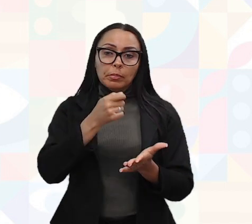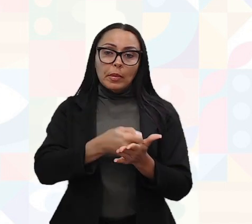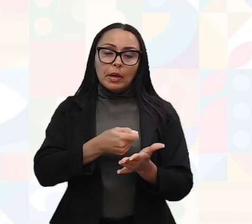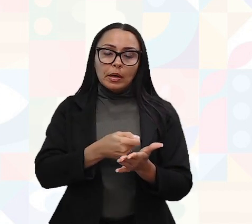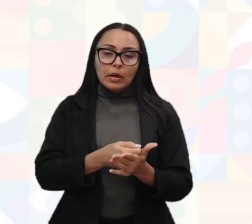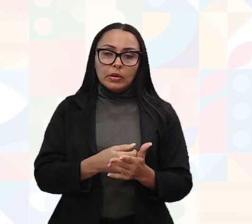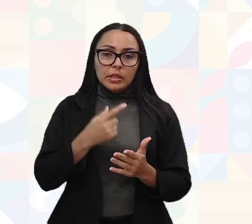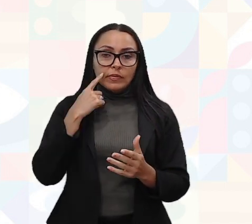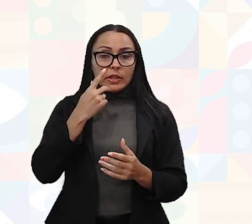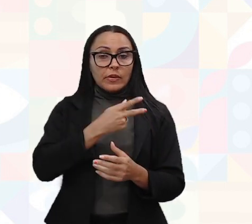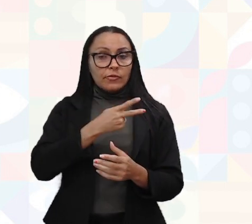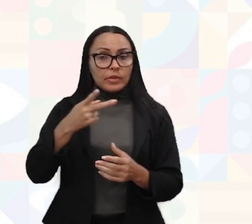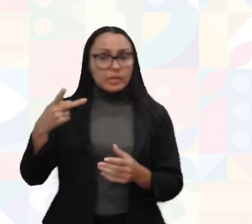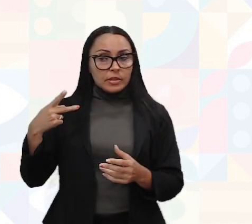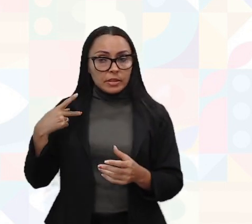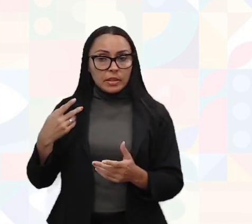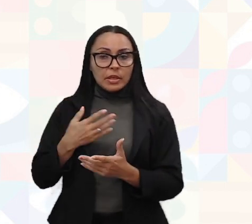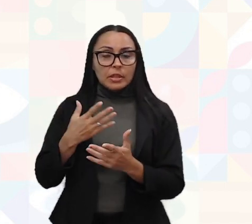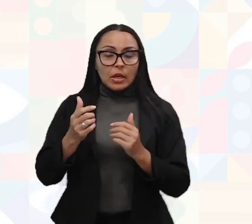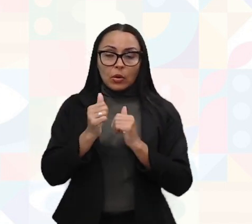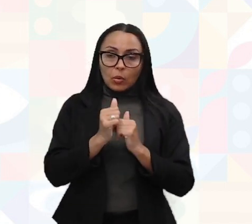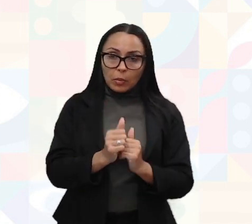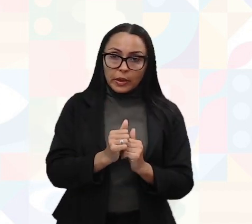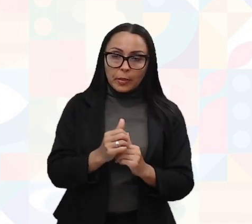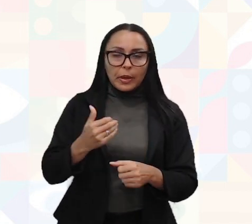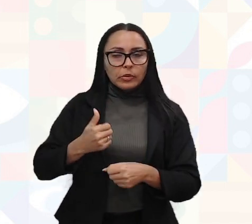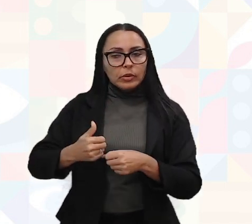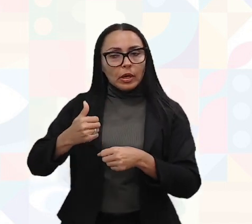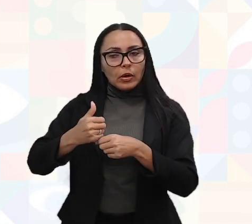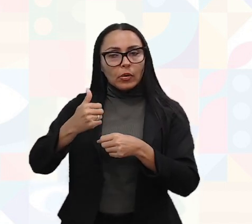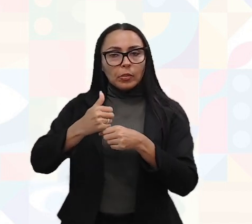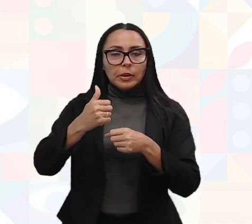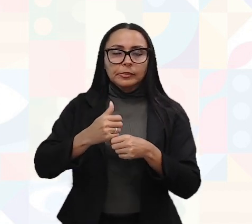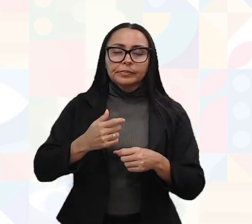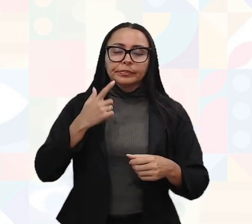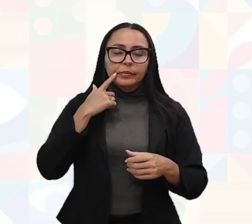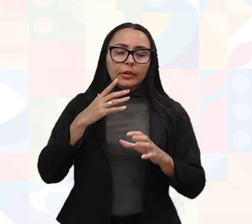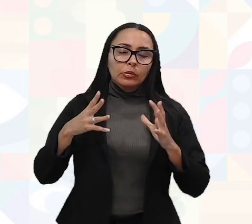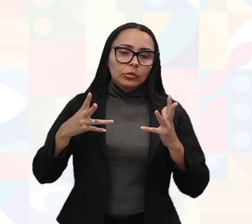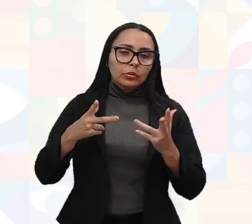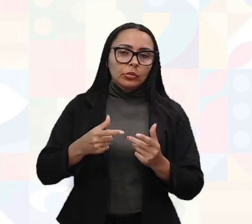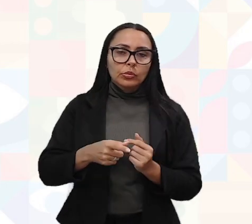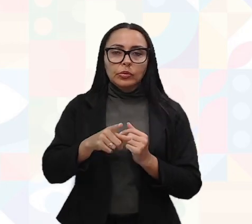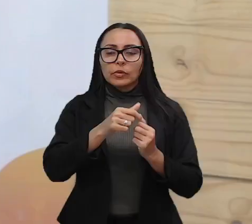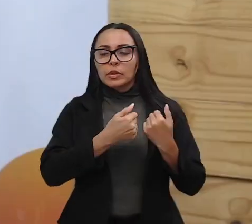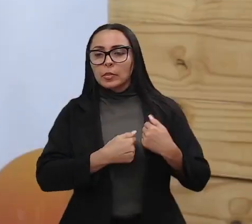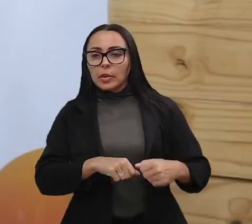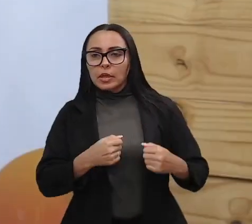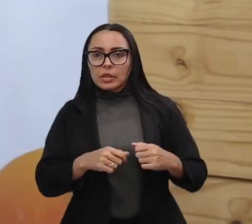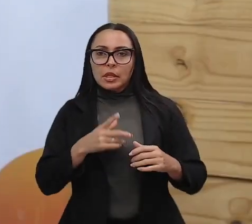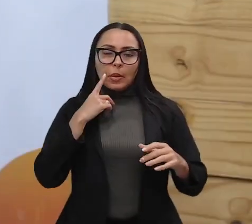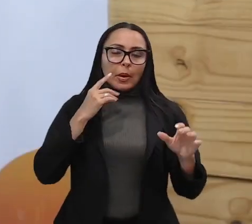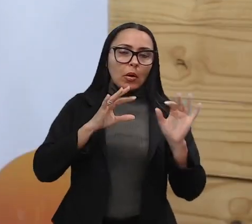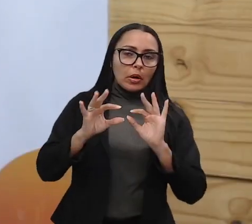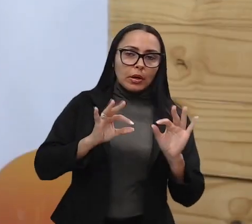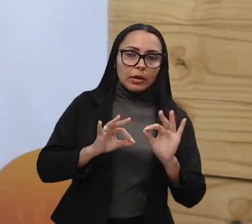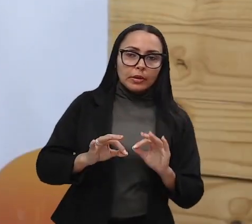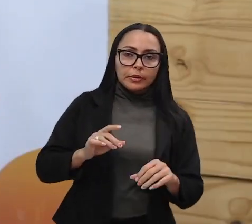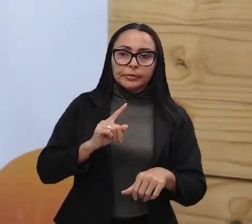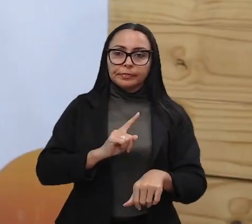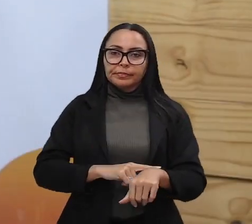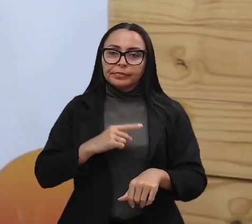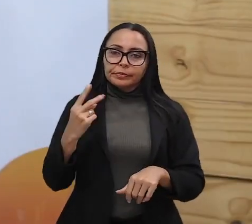externa ou não, o acompanhamento da obra. Então, tudo o que você precisa para montar a sua hora, o